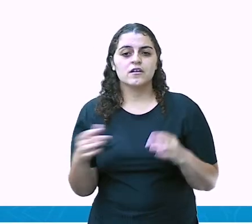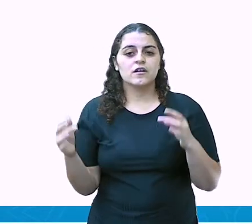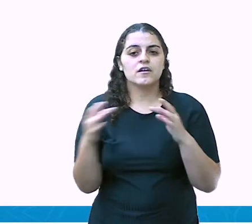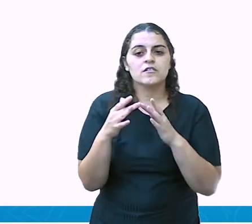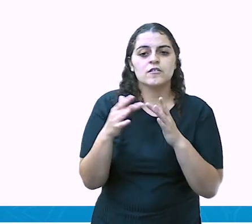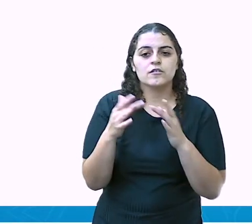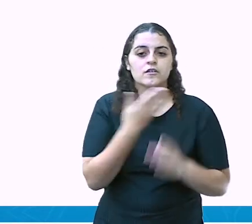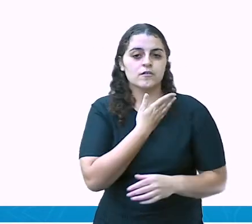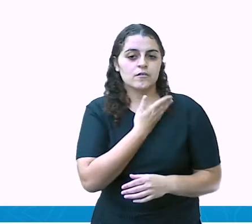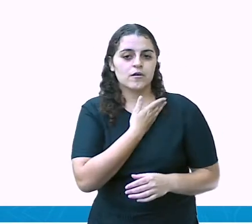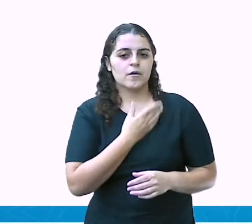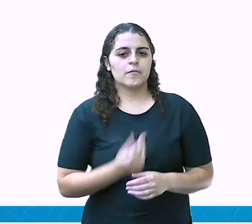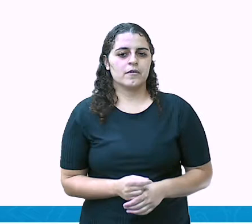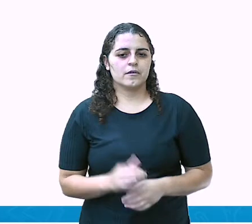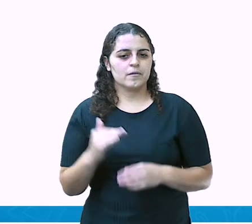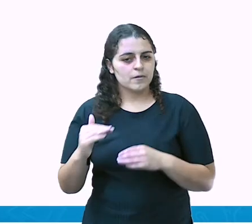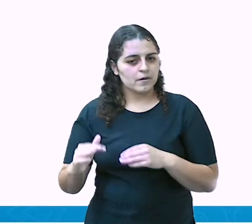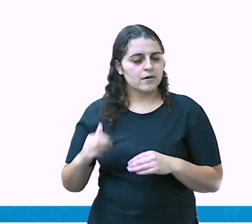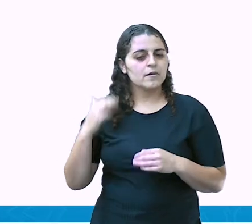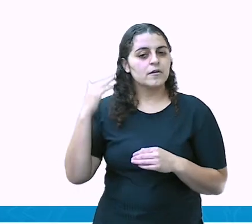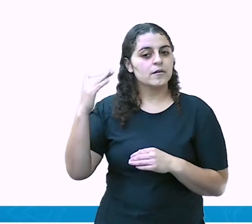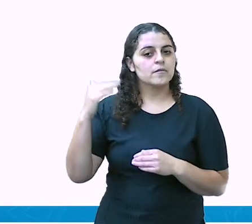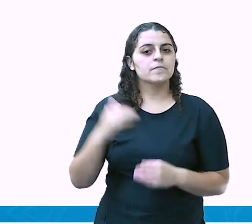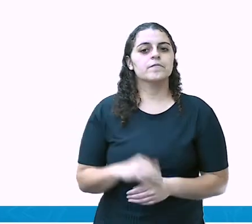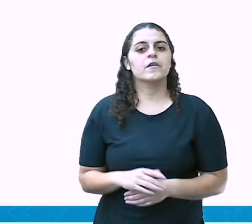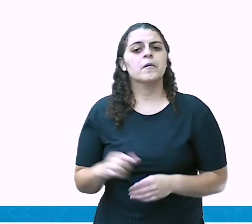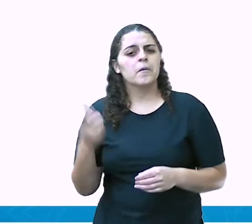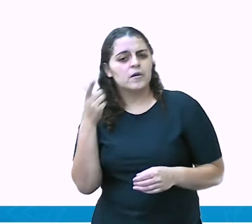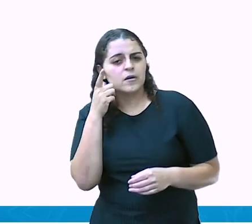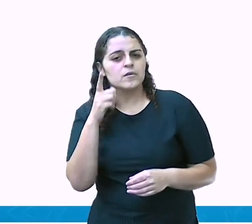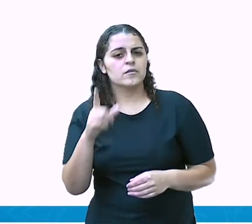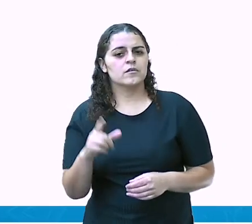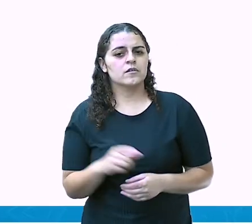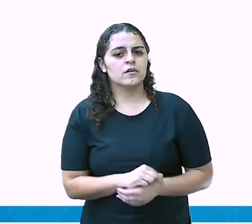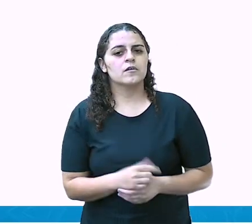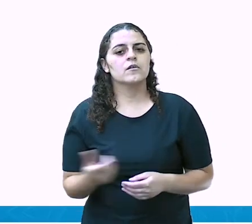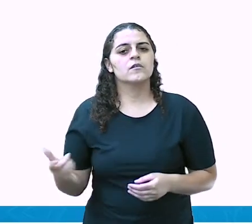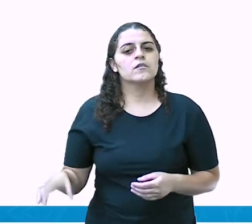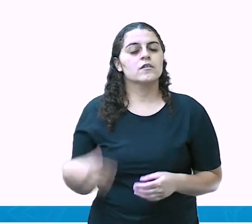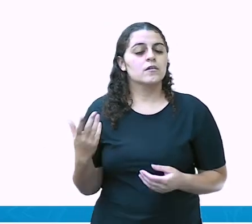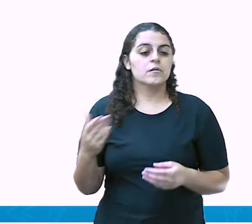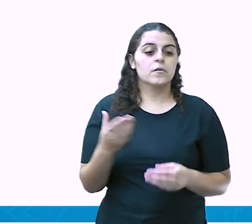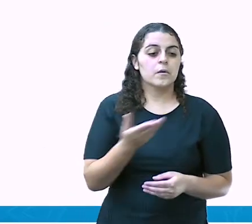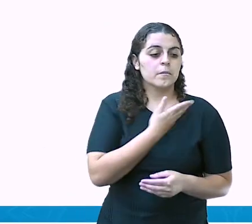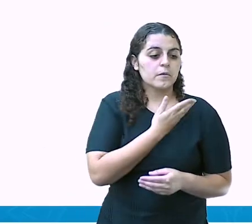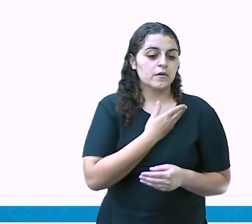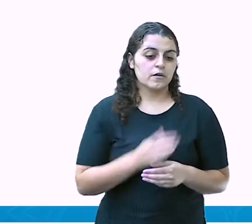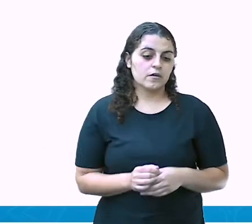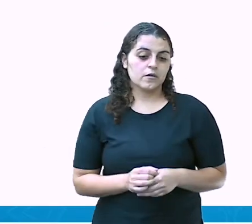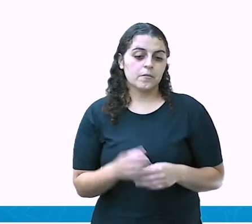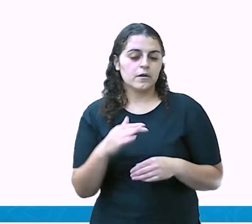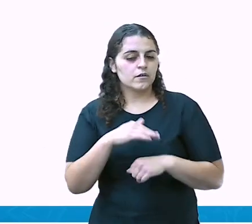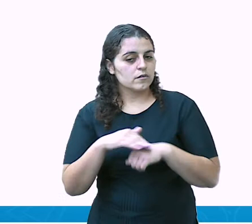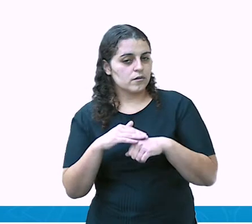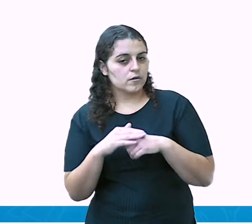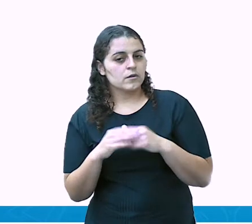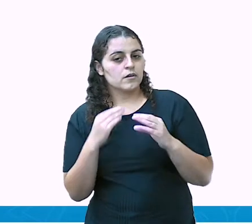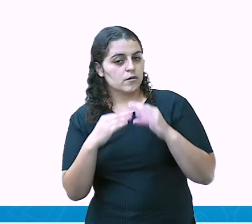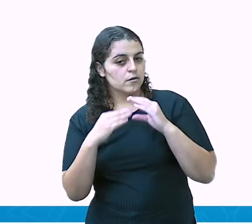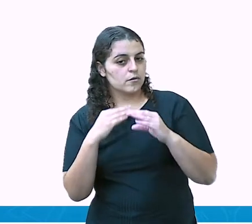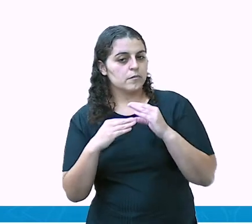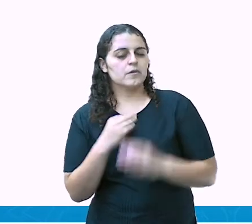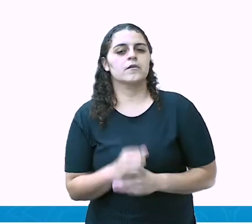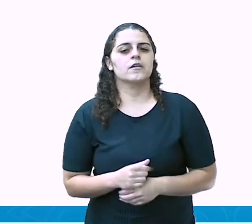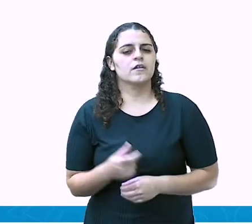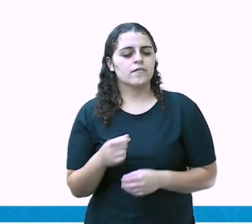amigo é muito grande. Pode ser que aconteça da criança escolher ali um amiguinho para ser o seu porta-voz. Tudo que ela precisar